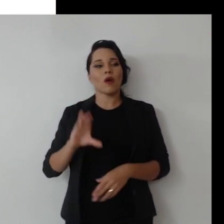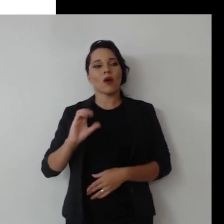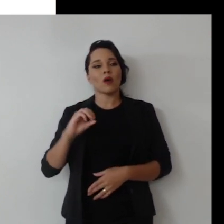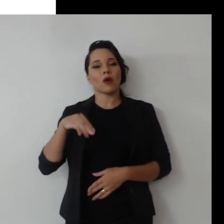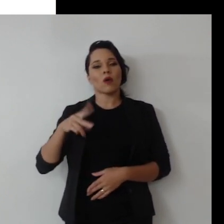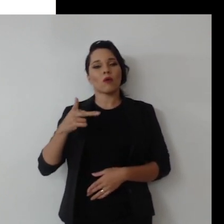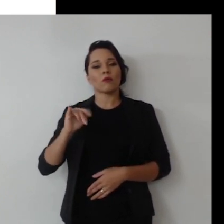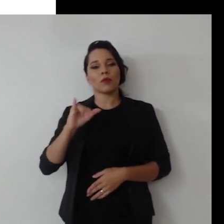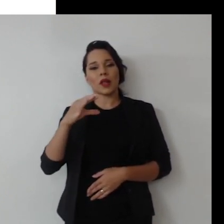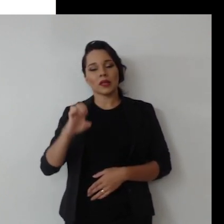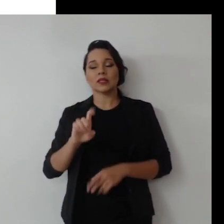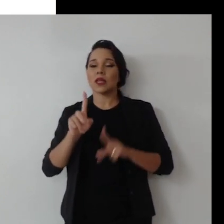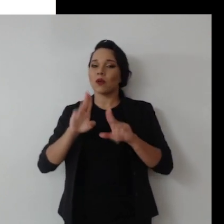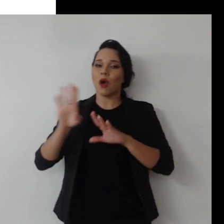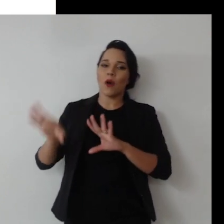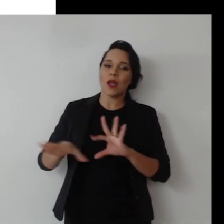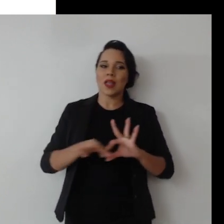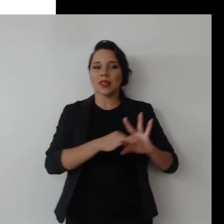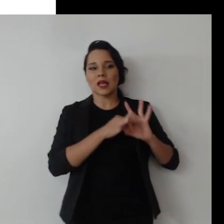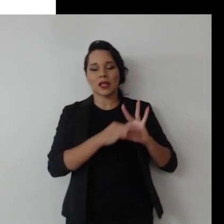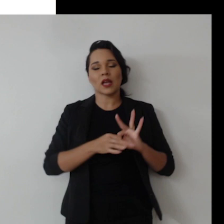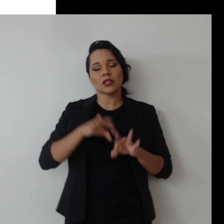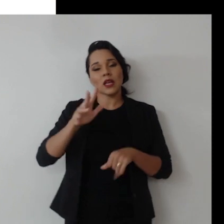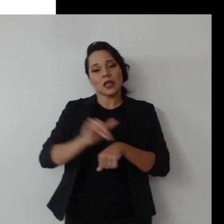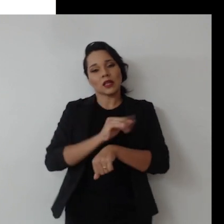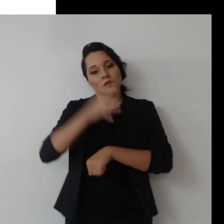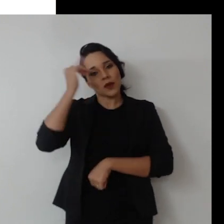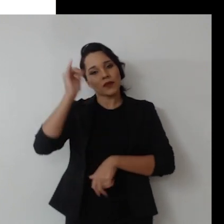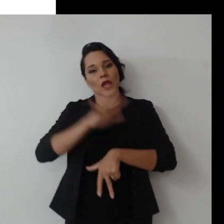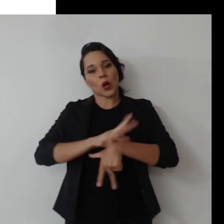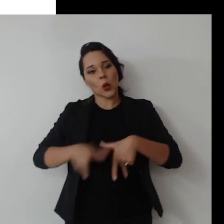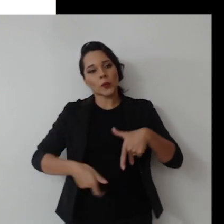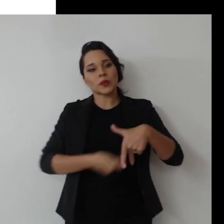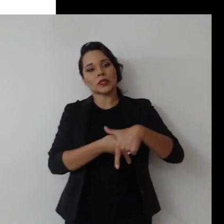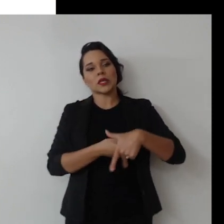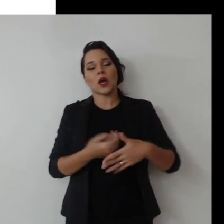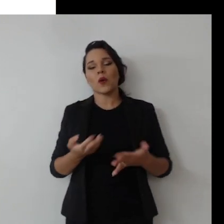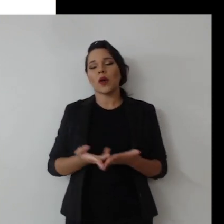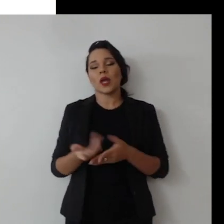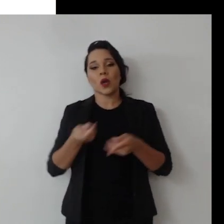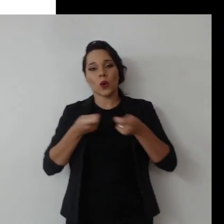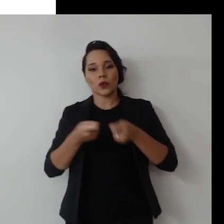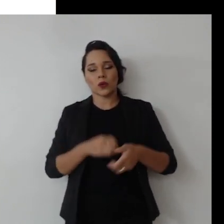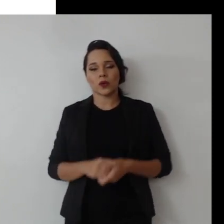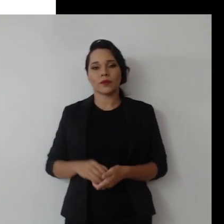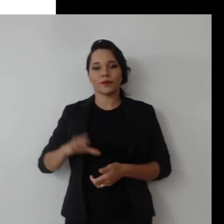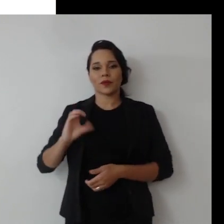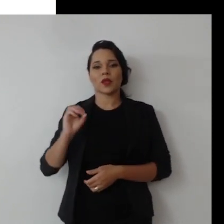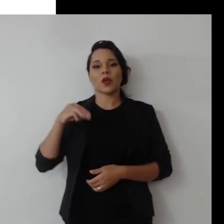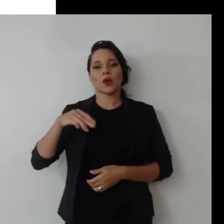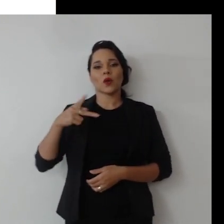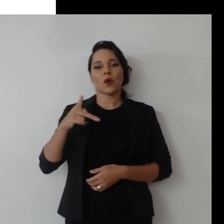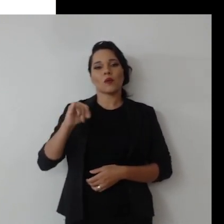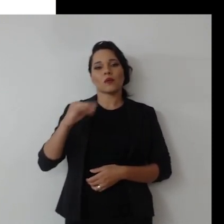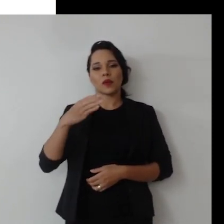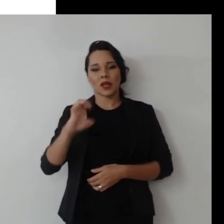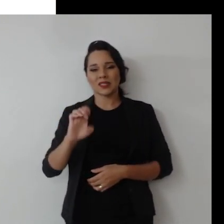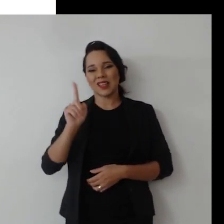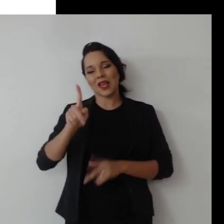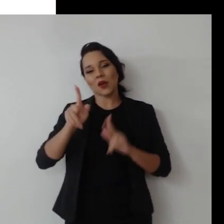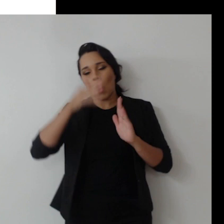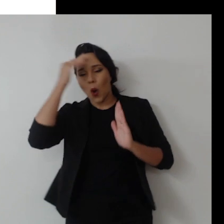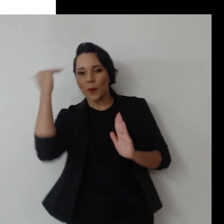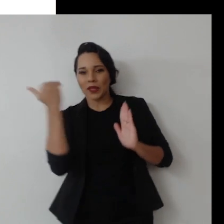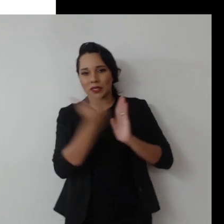integridade também, medidas anticorrupção e órgãos de controle. Compliance vem do verbo to comply, que é